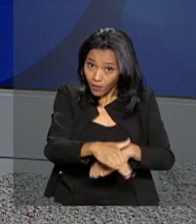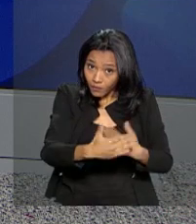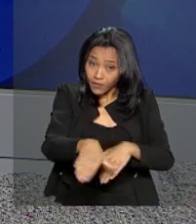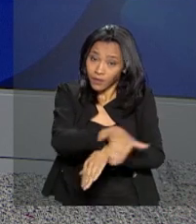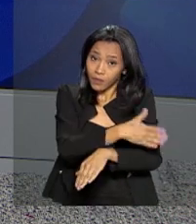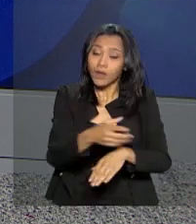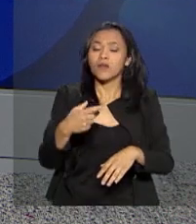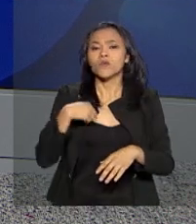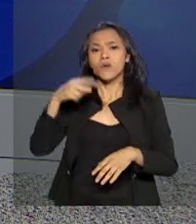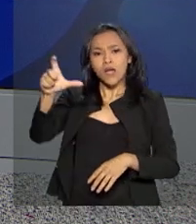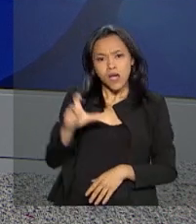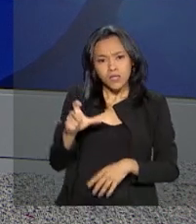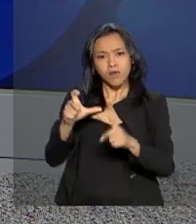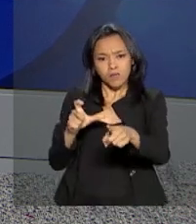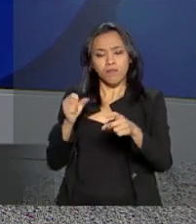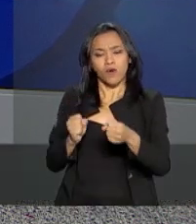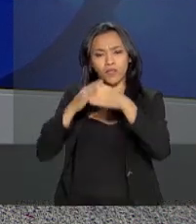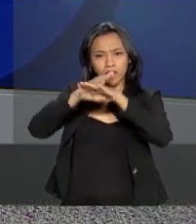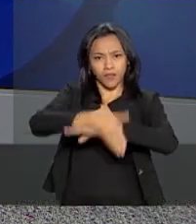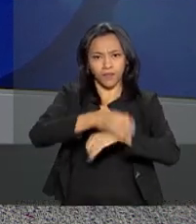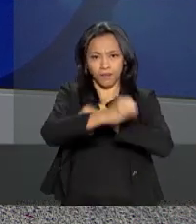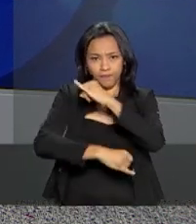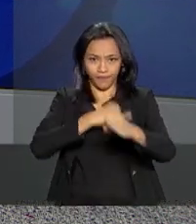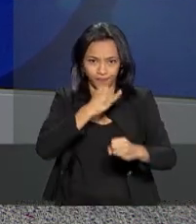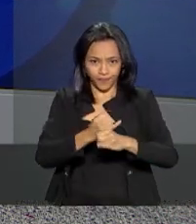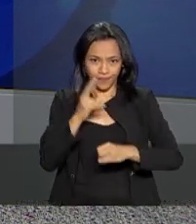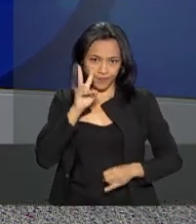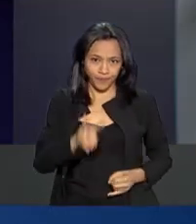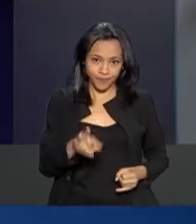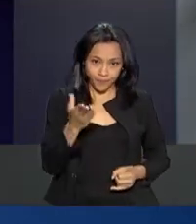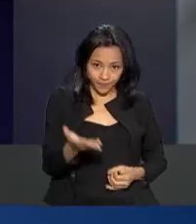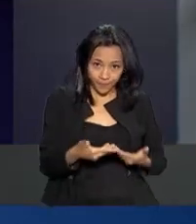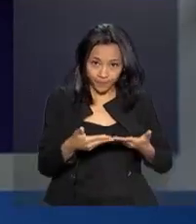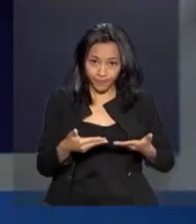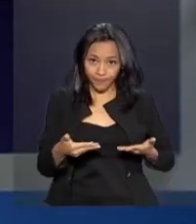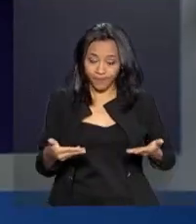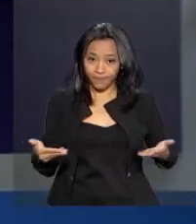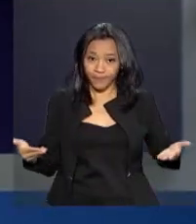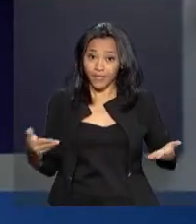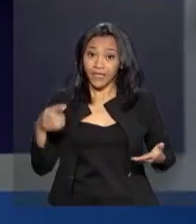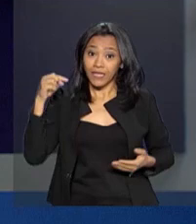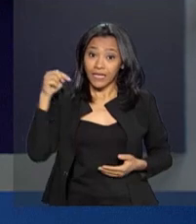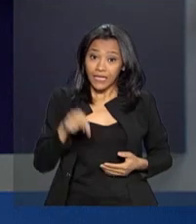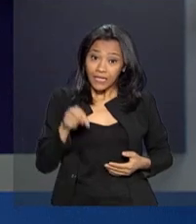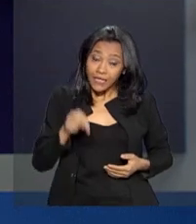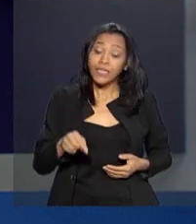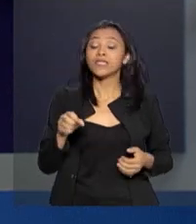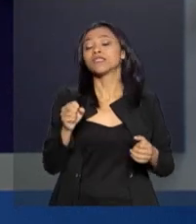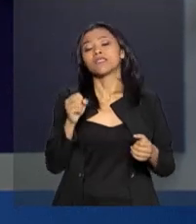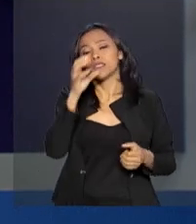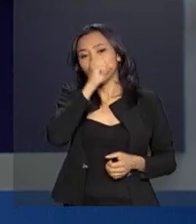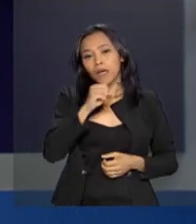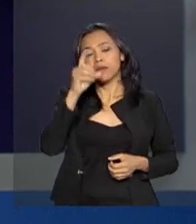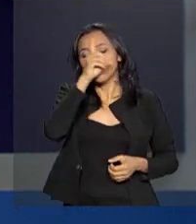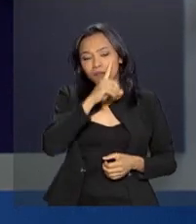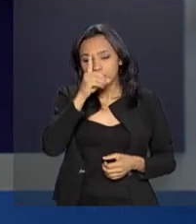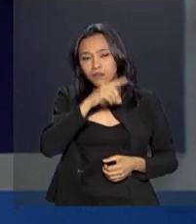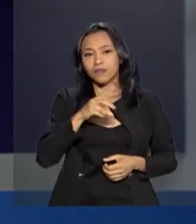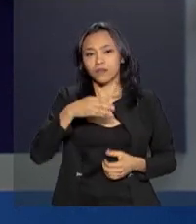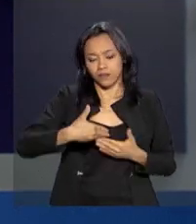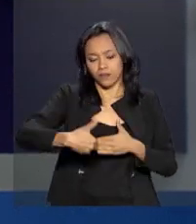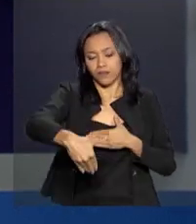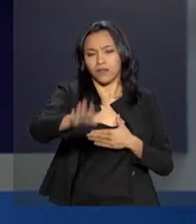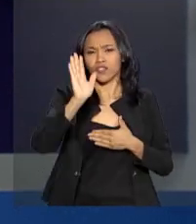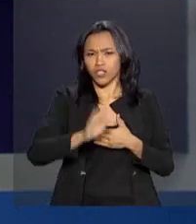acessado em enem.inep.gov.br. E neste fim de semana, coordenadores que vão aplicar as provas do exame